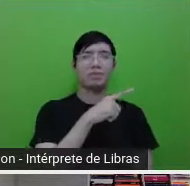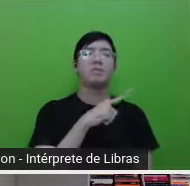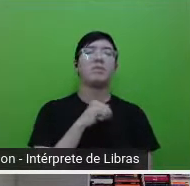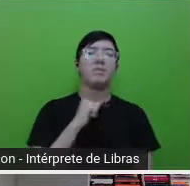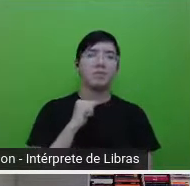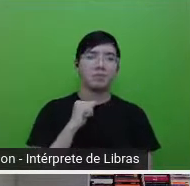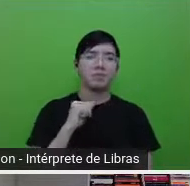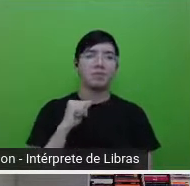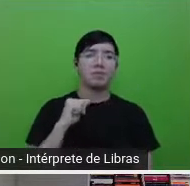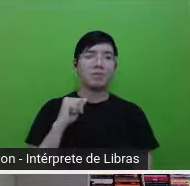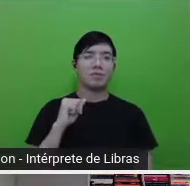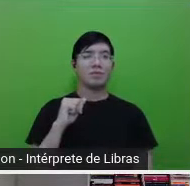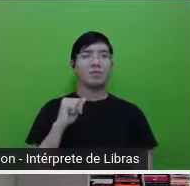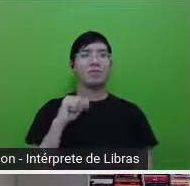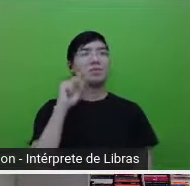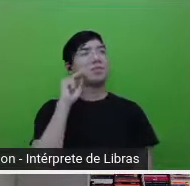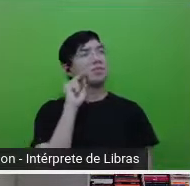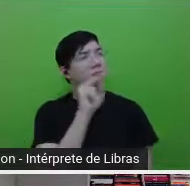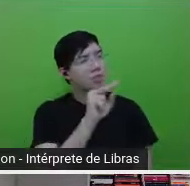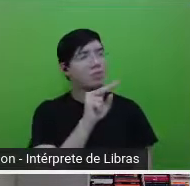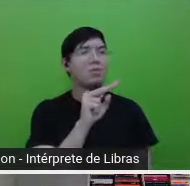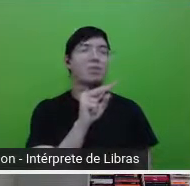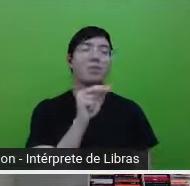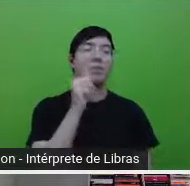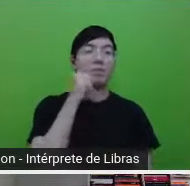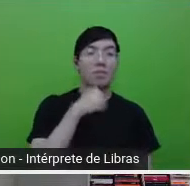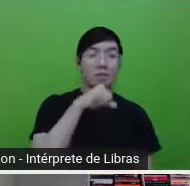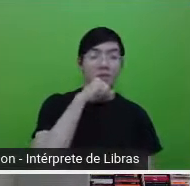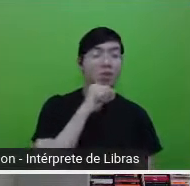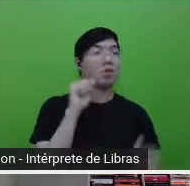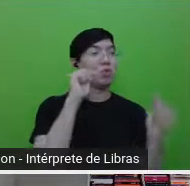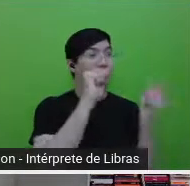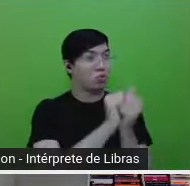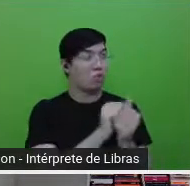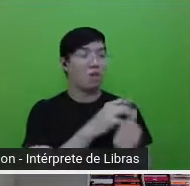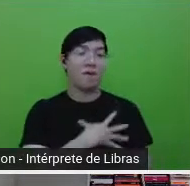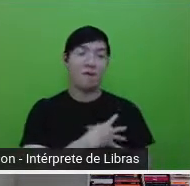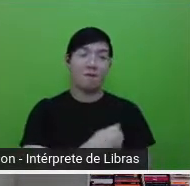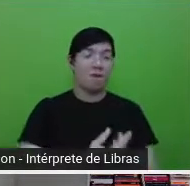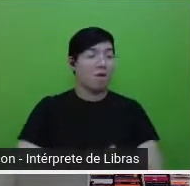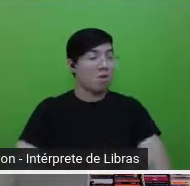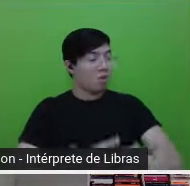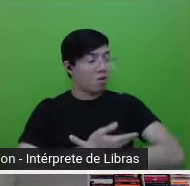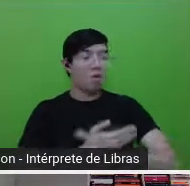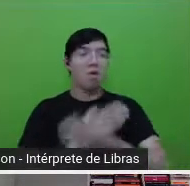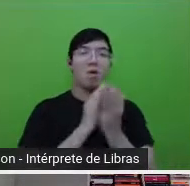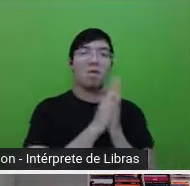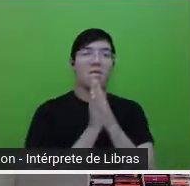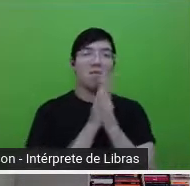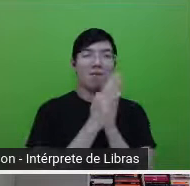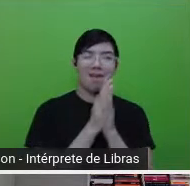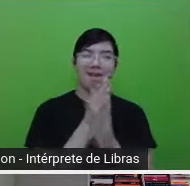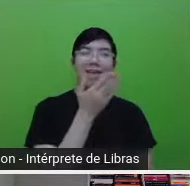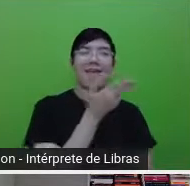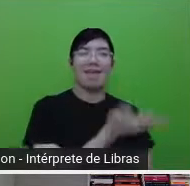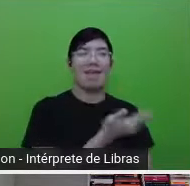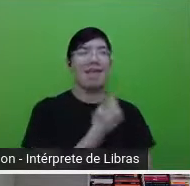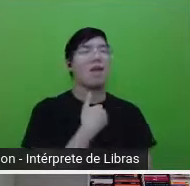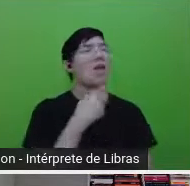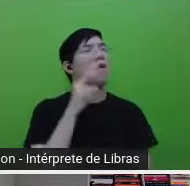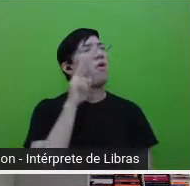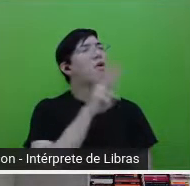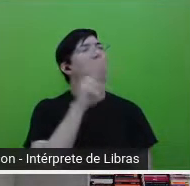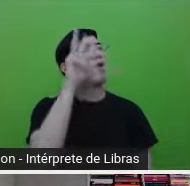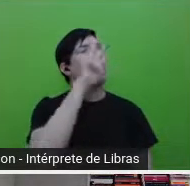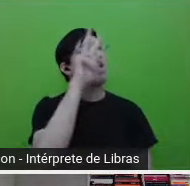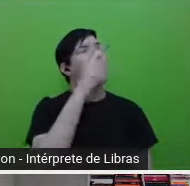E ao observar uma mãe, uma jovem mãe, com a sua filha pequena e uma boneca, ela passa a rememorar suas vivências familiares. Eu acho